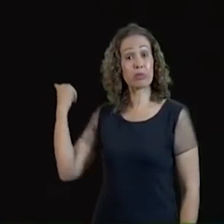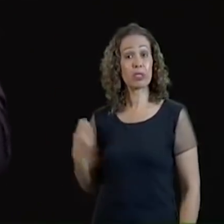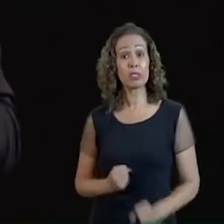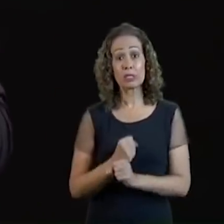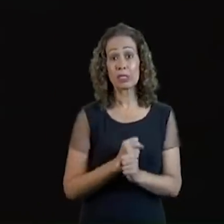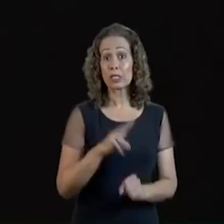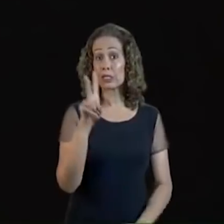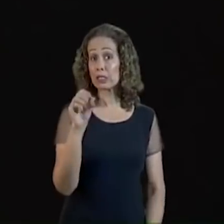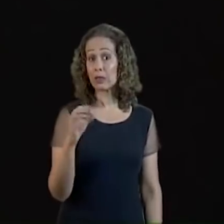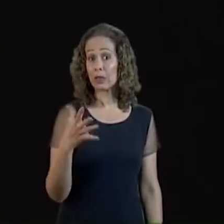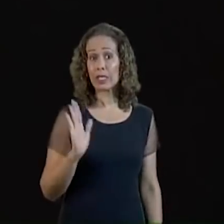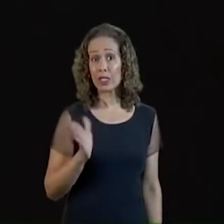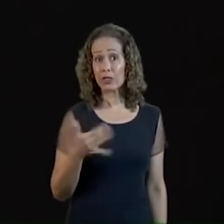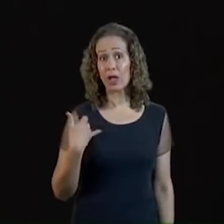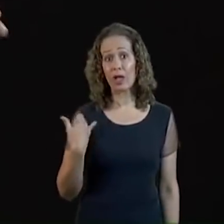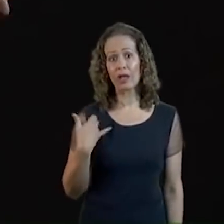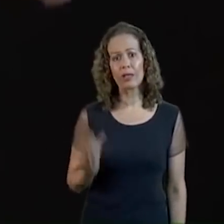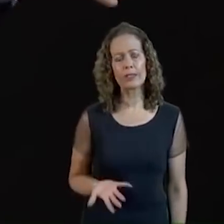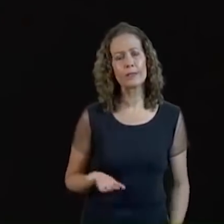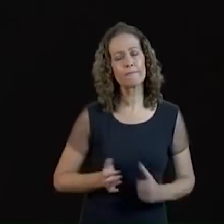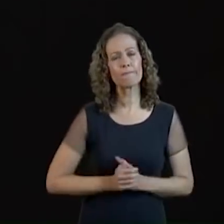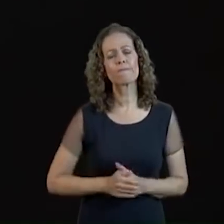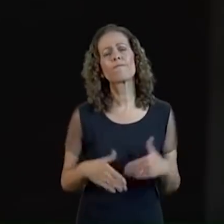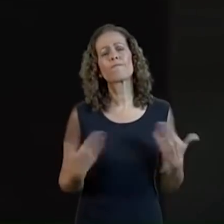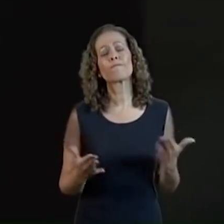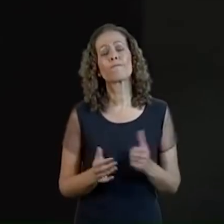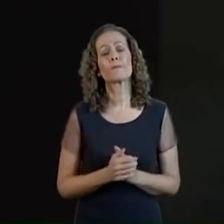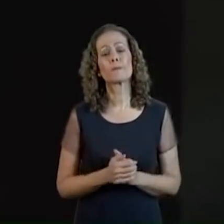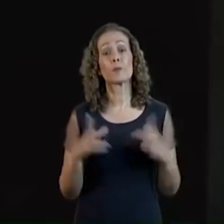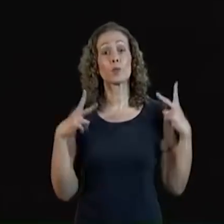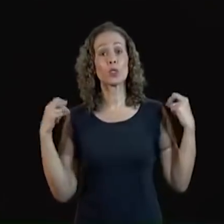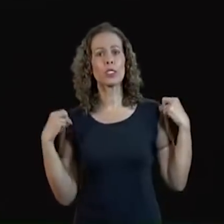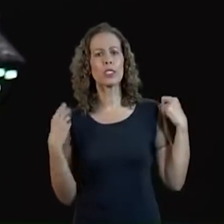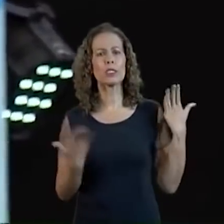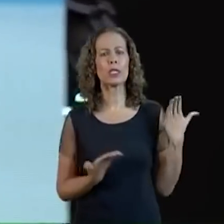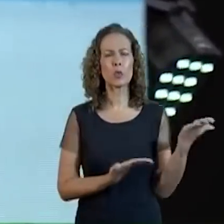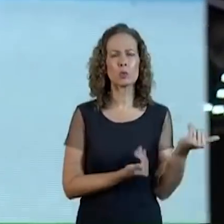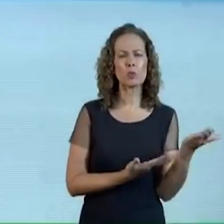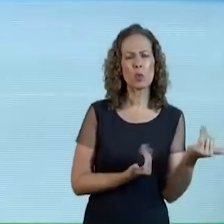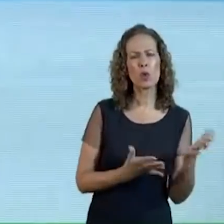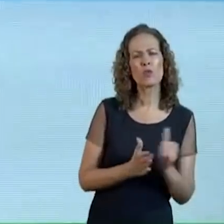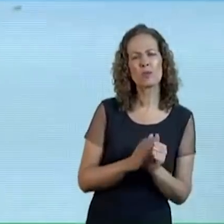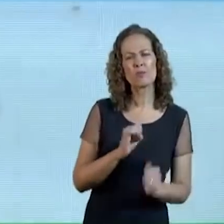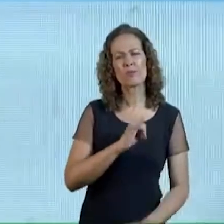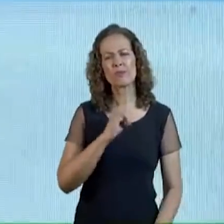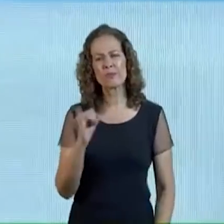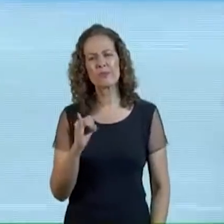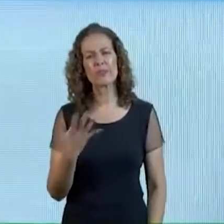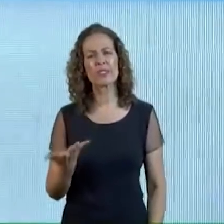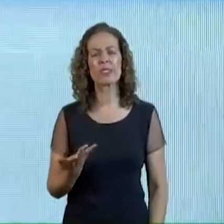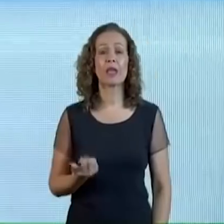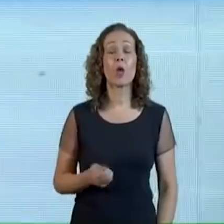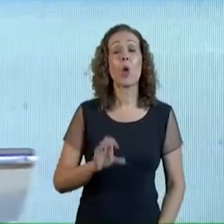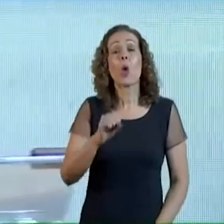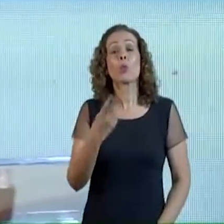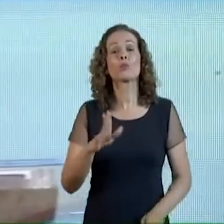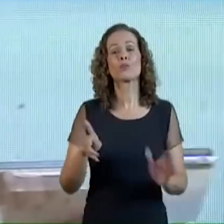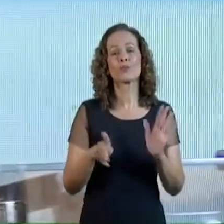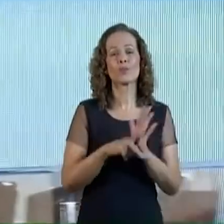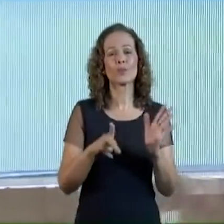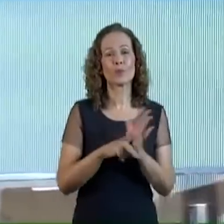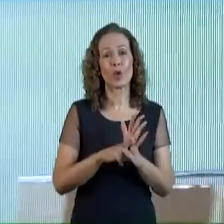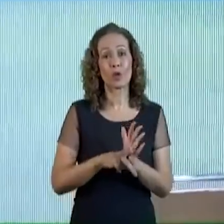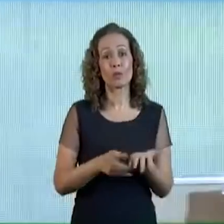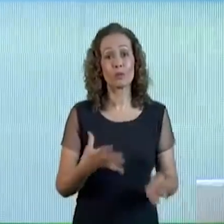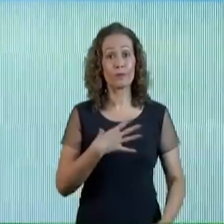Então, quando eu pego Um motorista mais novo Que eu vou nas igrejas pregar Ou mesmo meus próprios filhos Coloco dentro do carro É